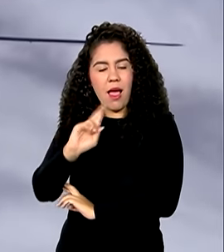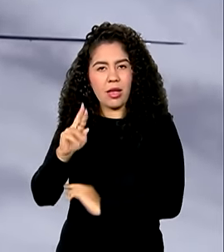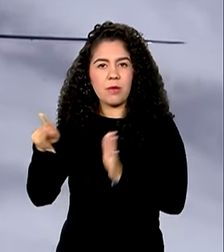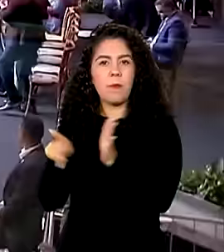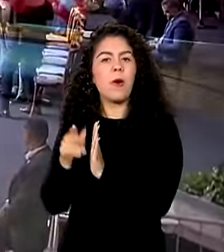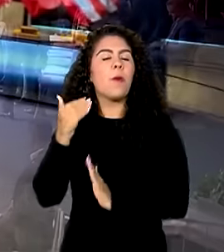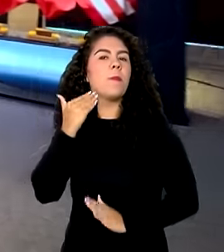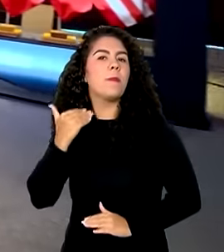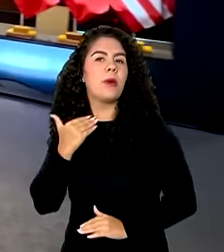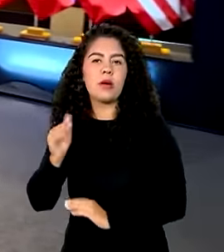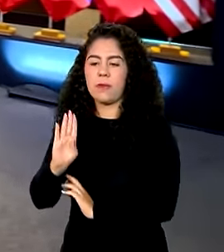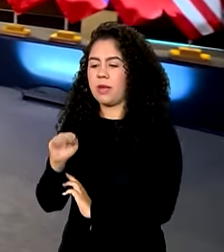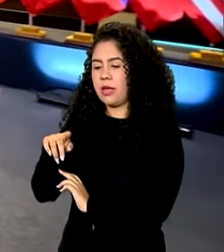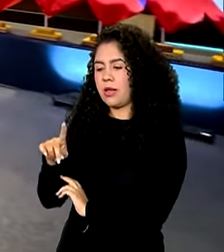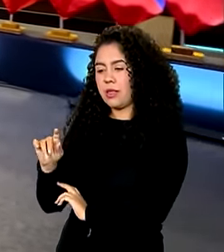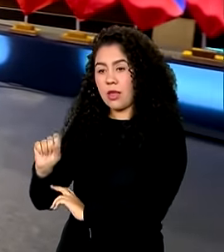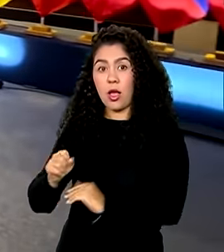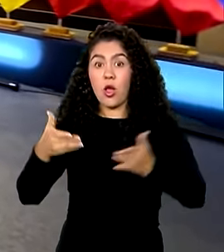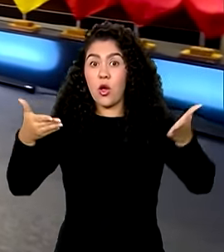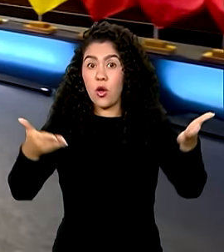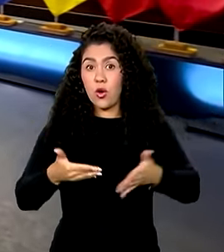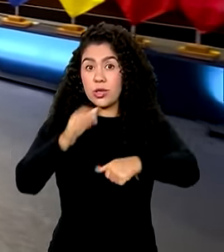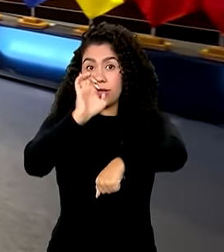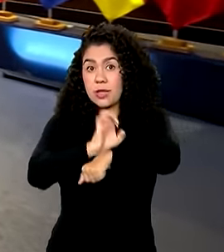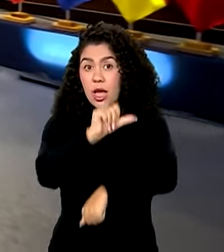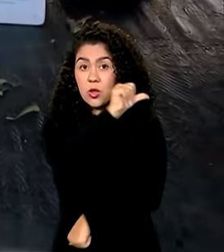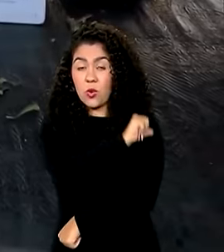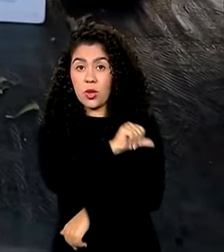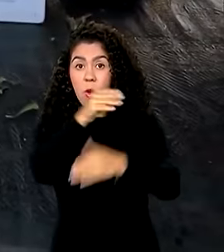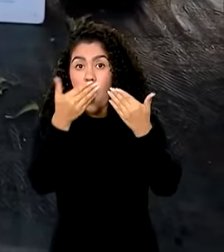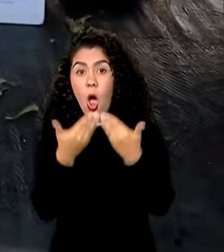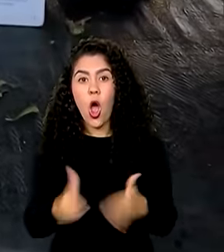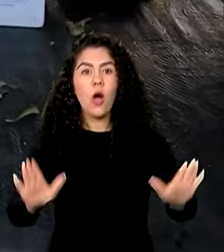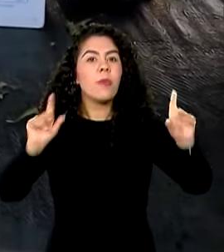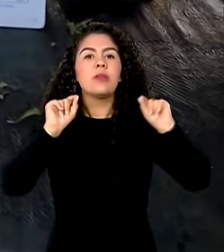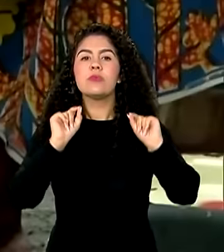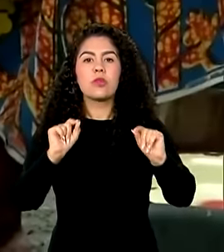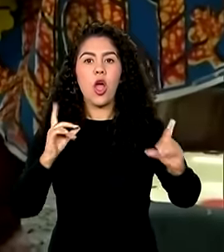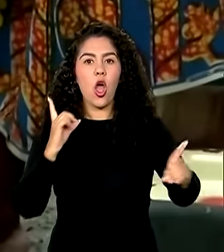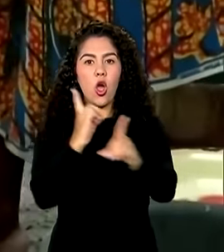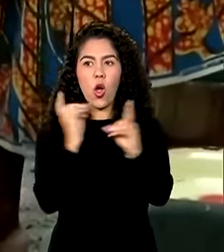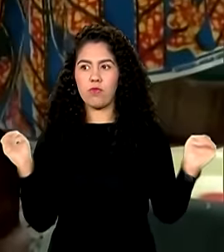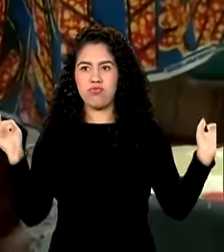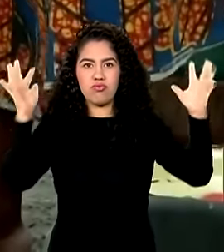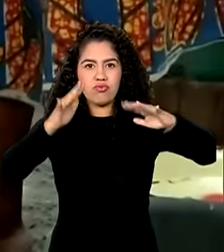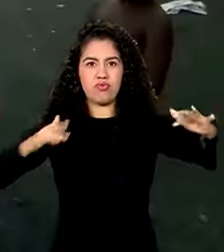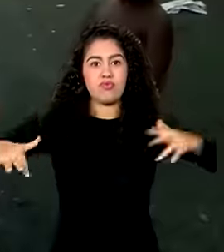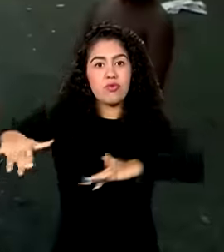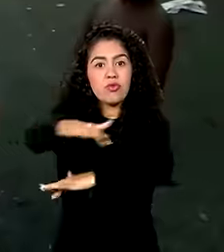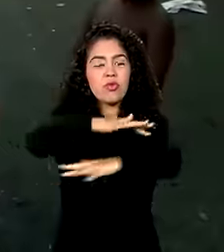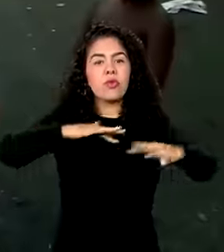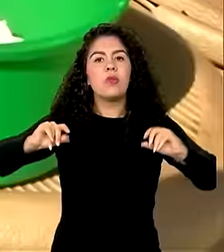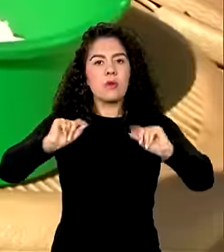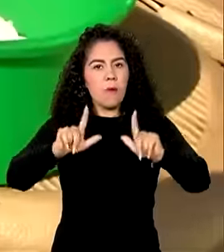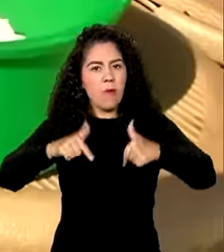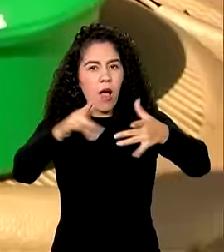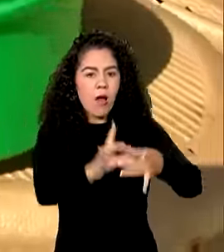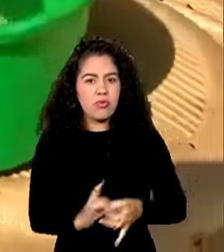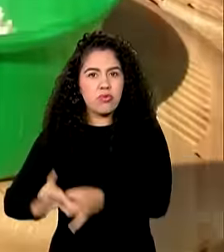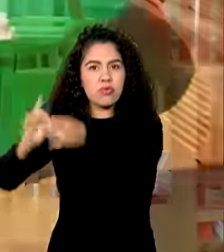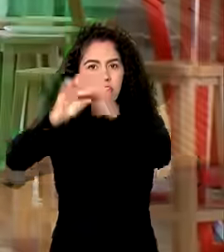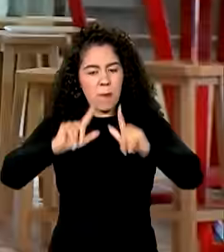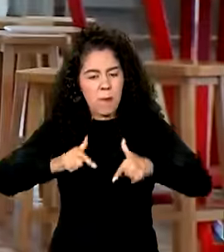BNDES. Começa hoje no Rio de Janeiro o encontro para formalizar a aliança global contra a fome e a